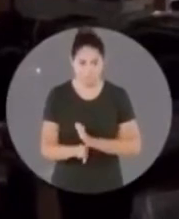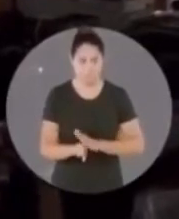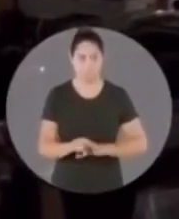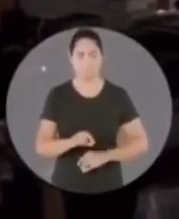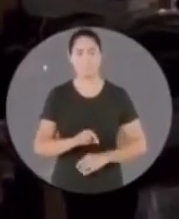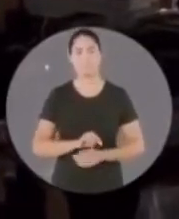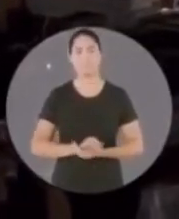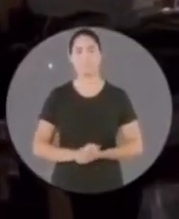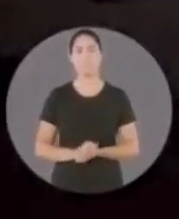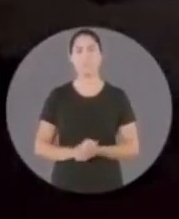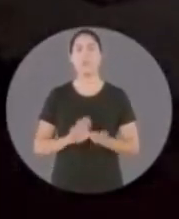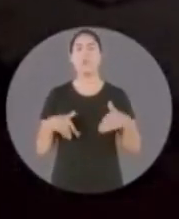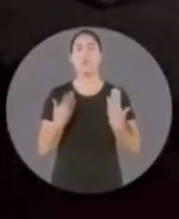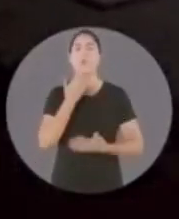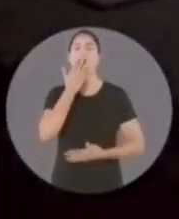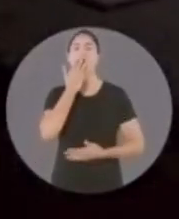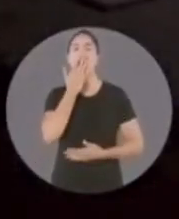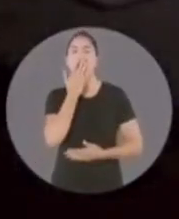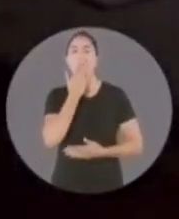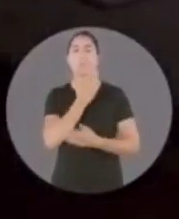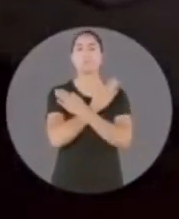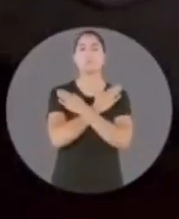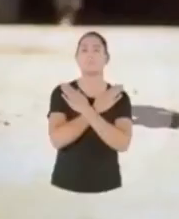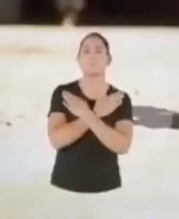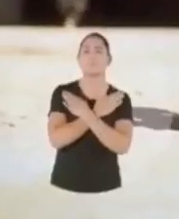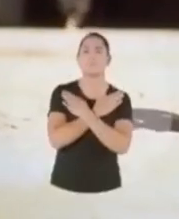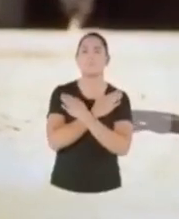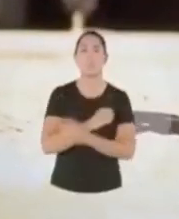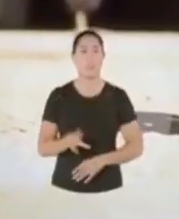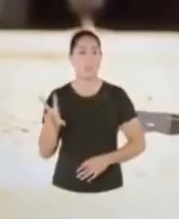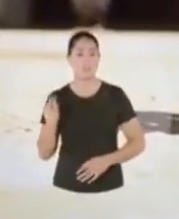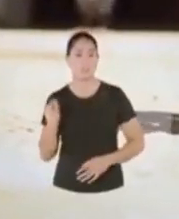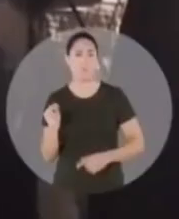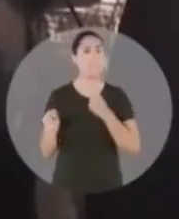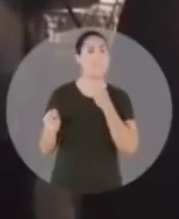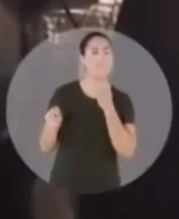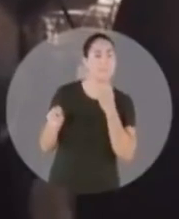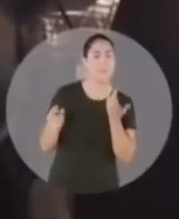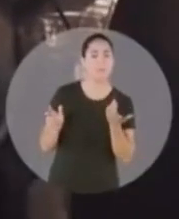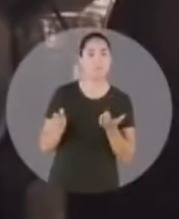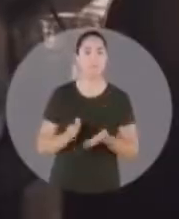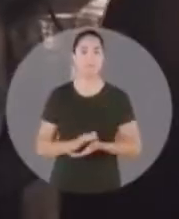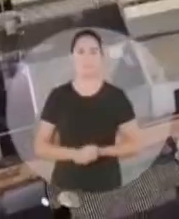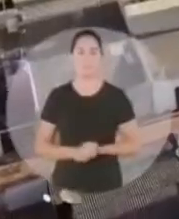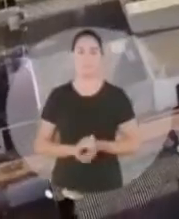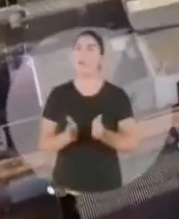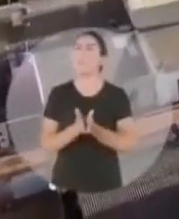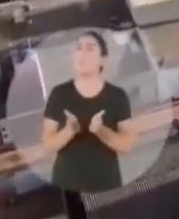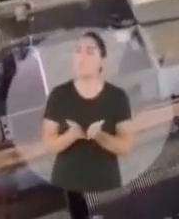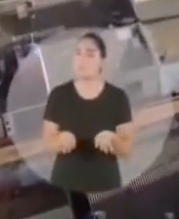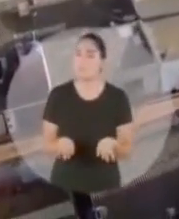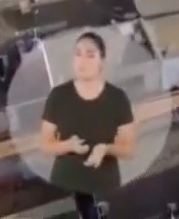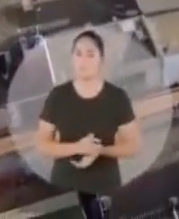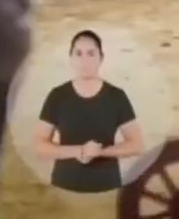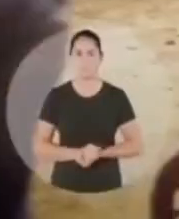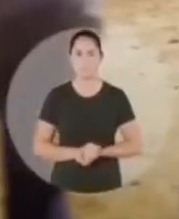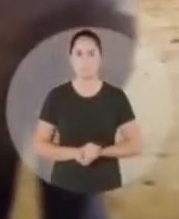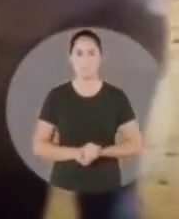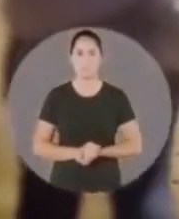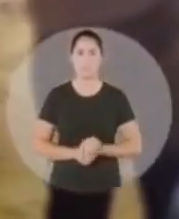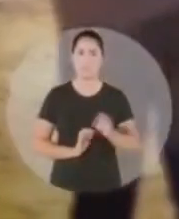fazer uma pergunta? Qual é a cor do desemprego? Azul ou vermelho? E a pobreza?